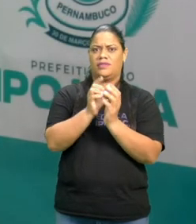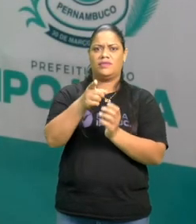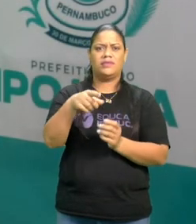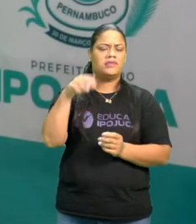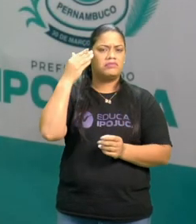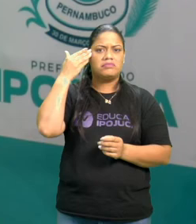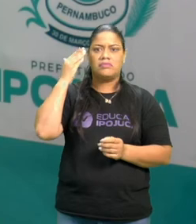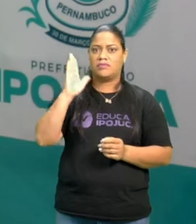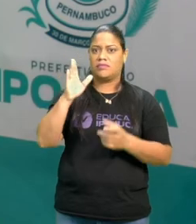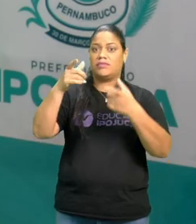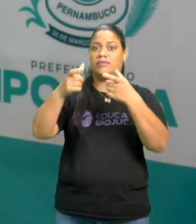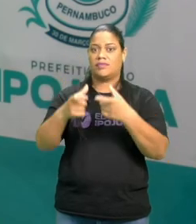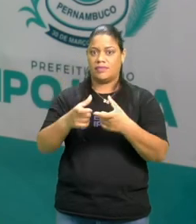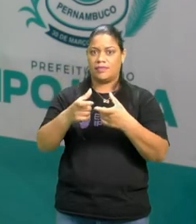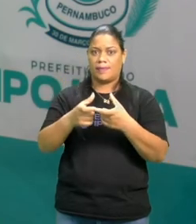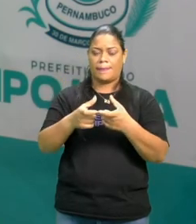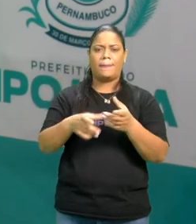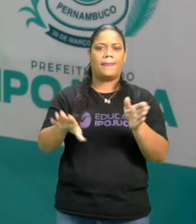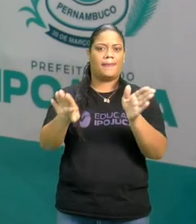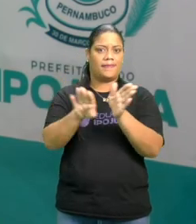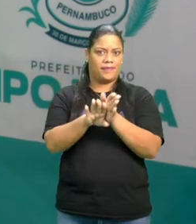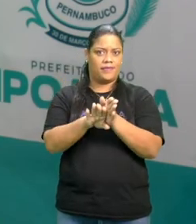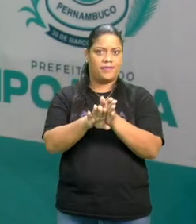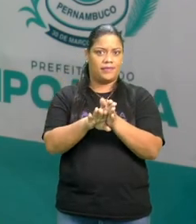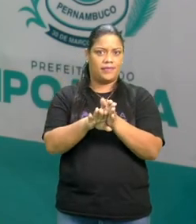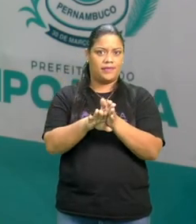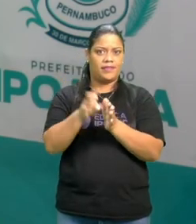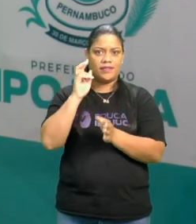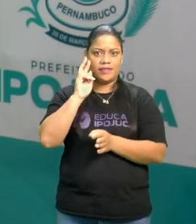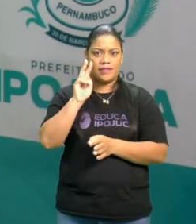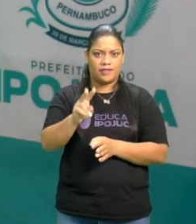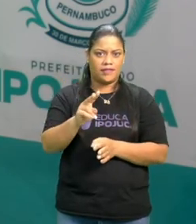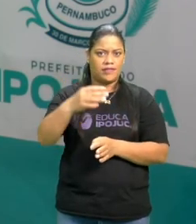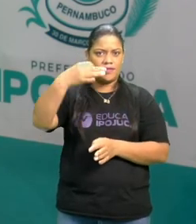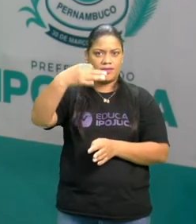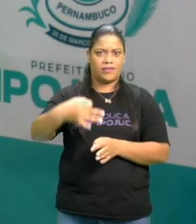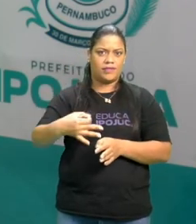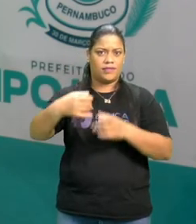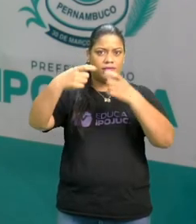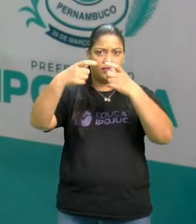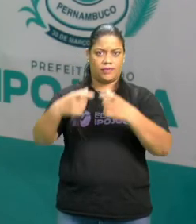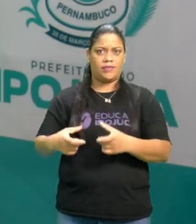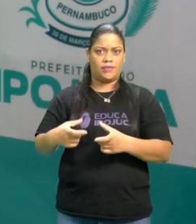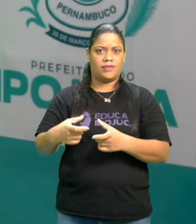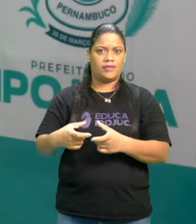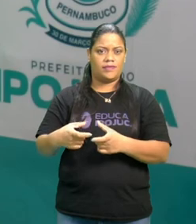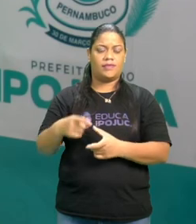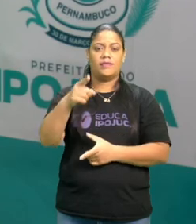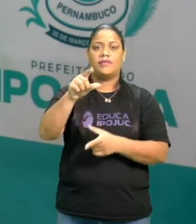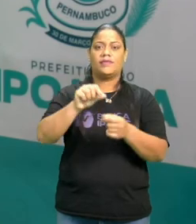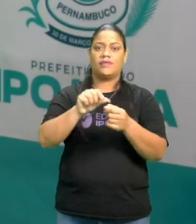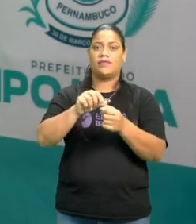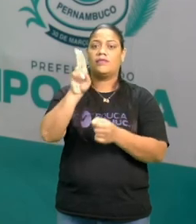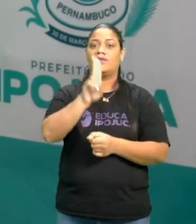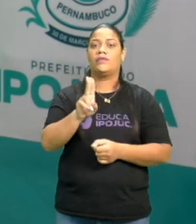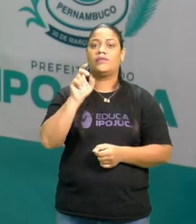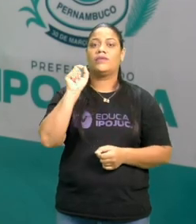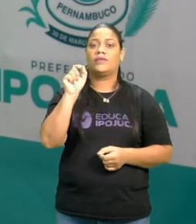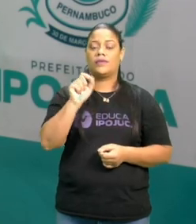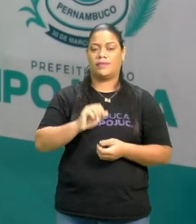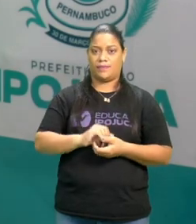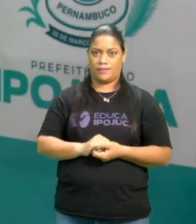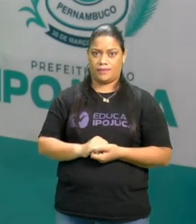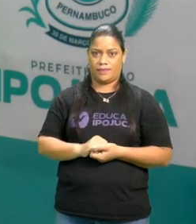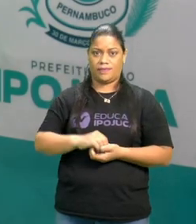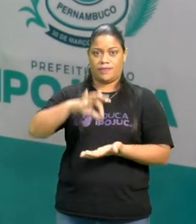você não sabe onde fica. Para chegar lá, para verificar esse endereço e saber como chegar lá, você vai utilizar